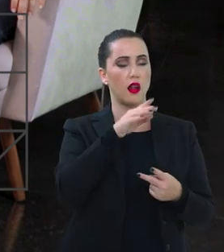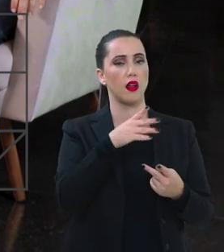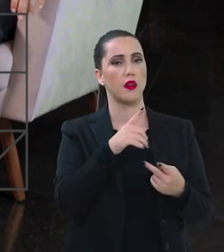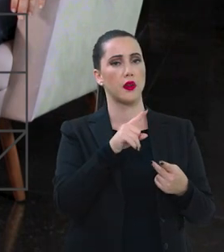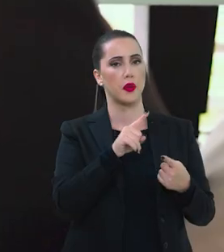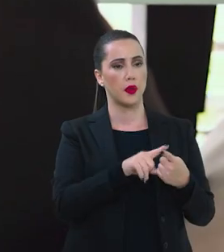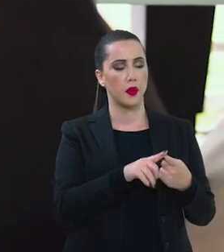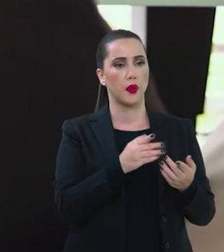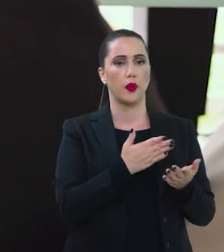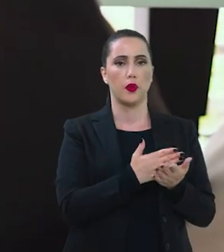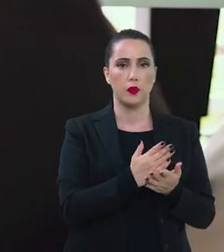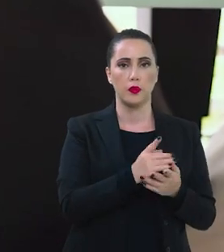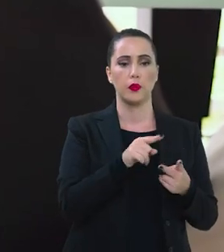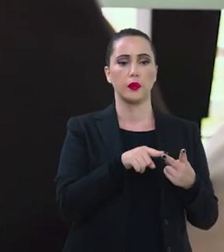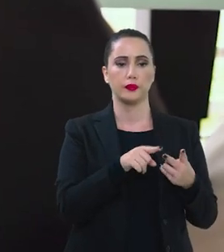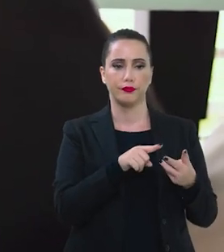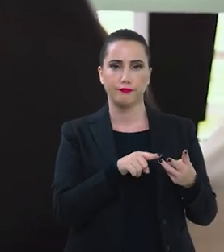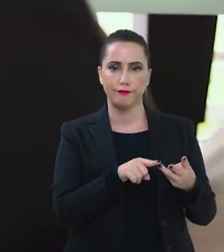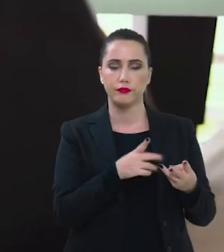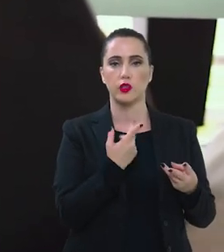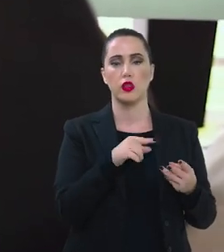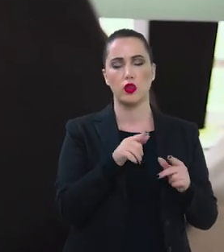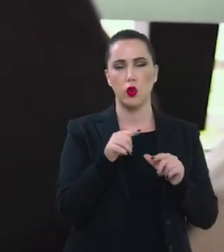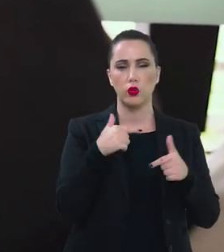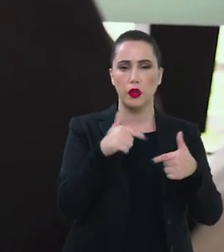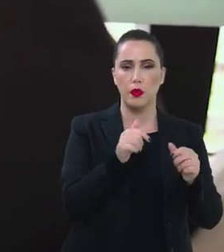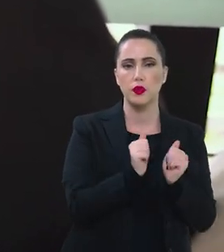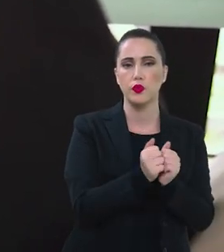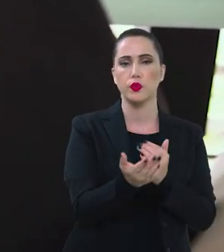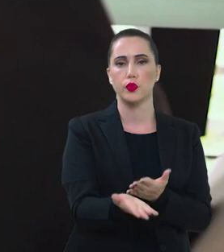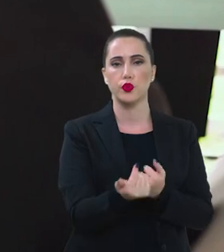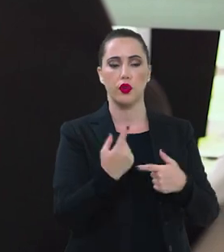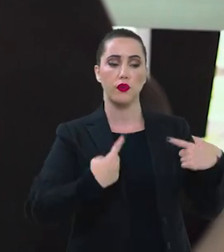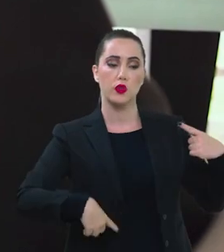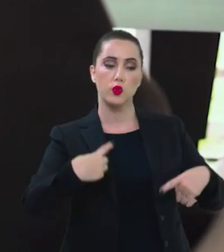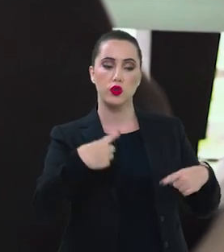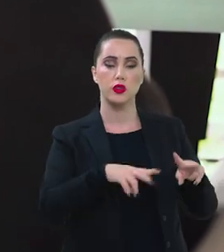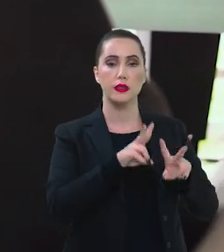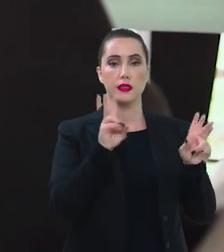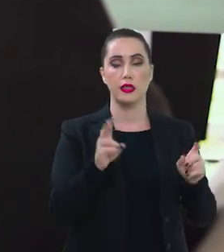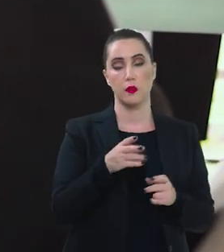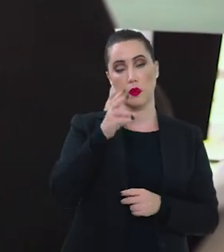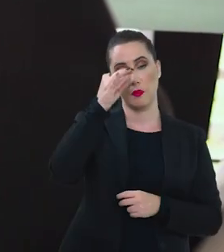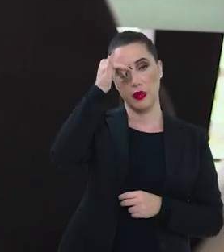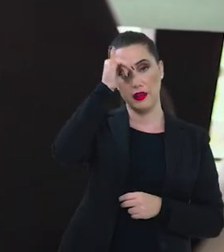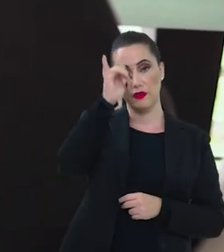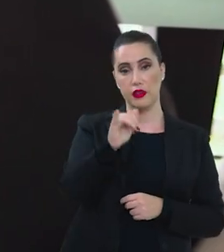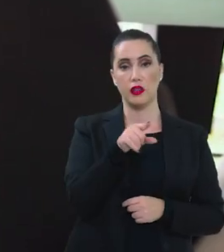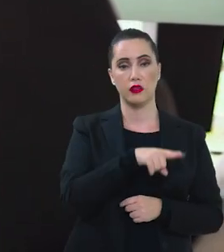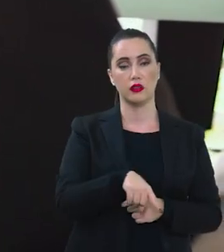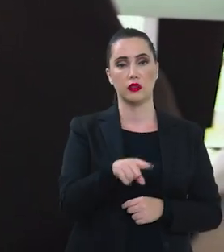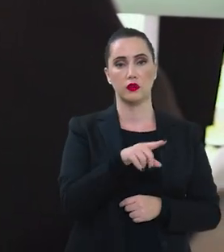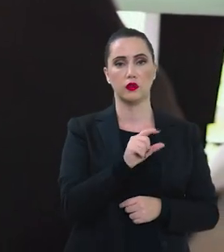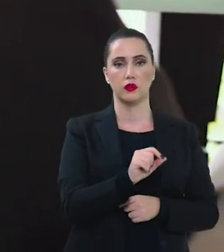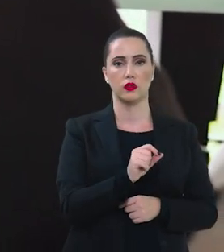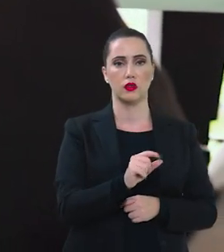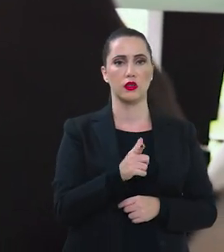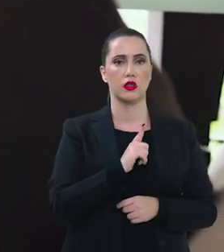secundária e terciária. Então, desde tentar trabalhar com a juventude, discutir esses temas para impedir que